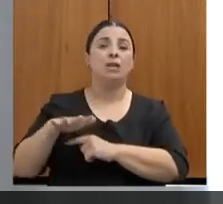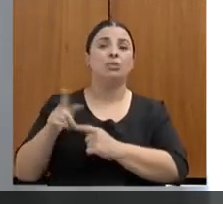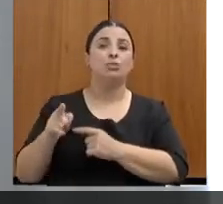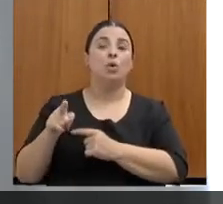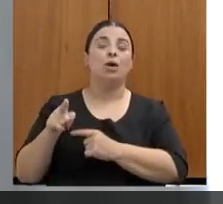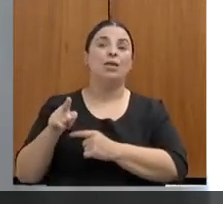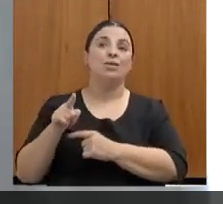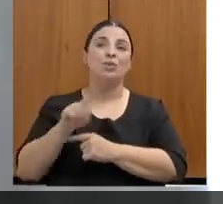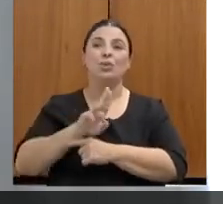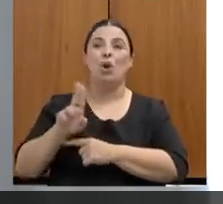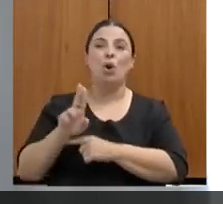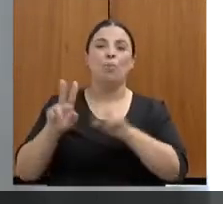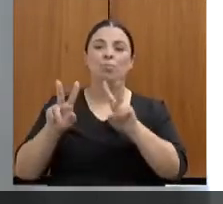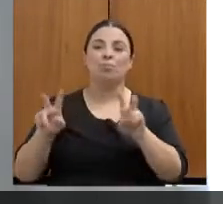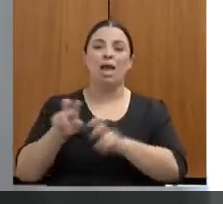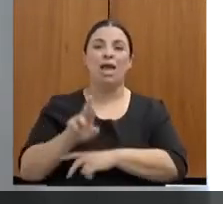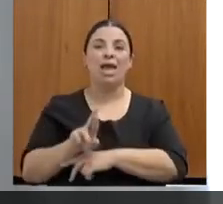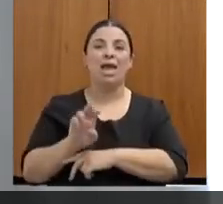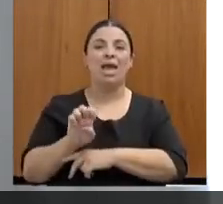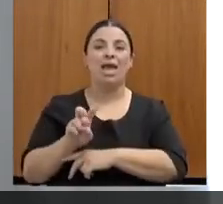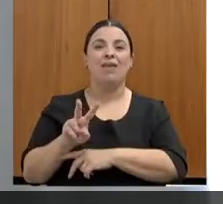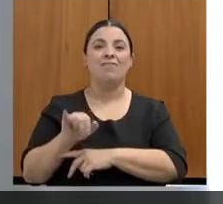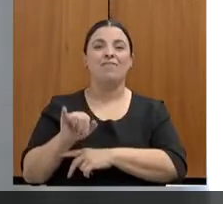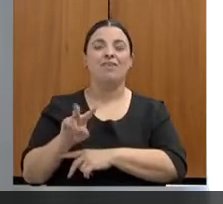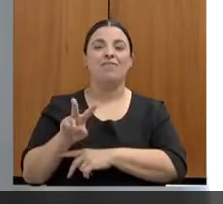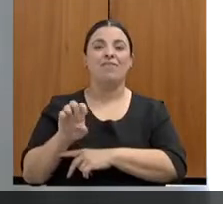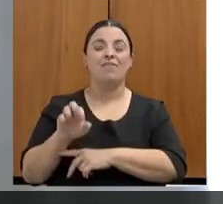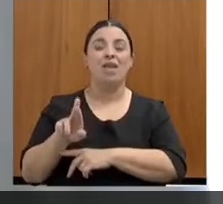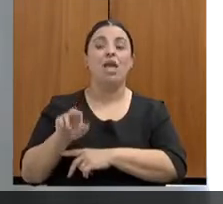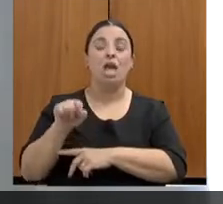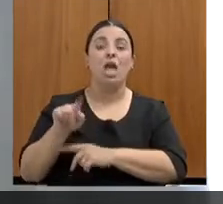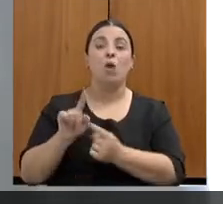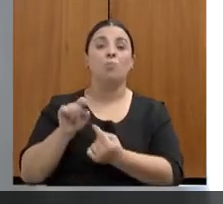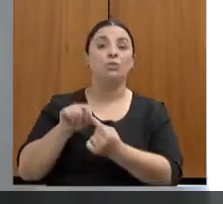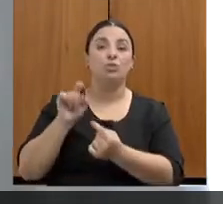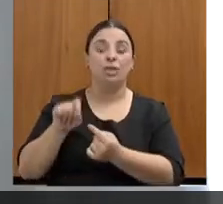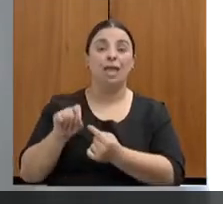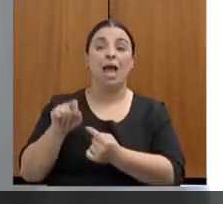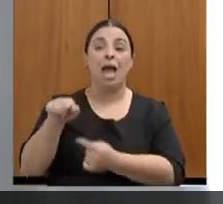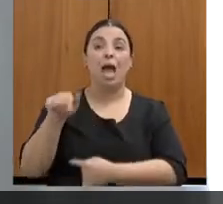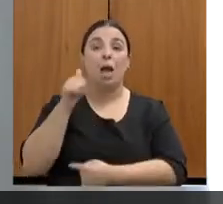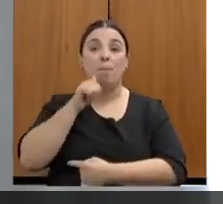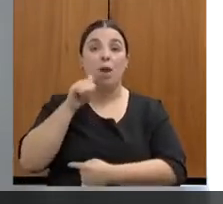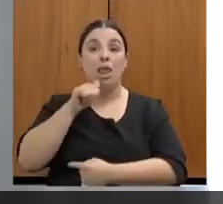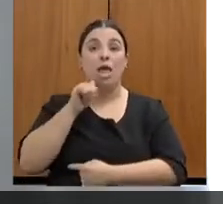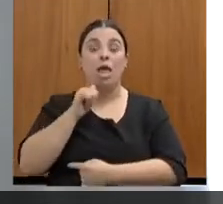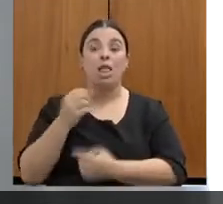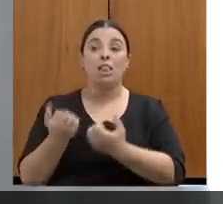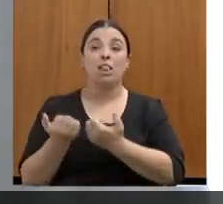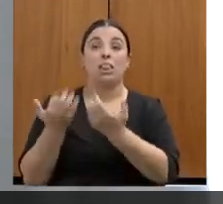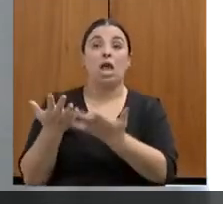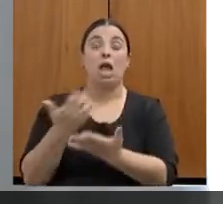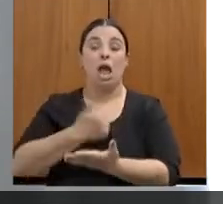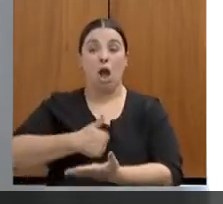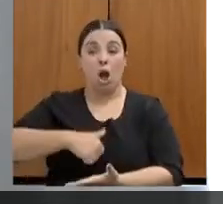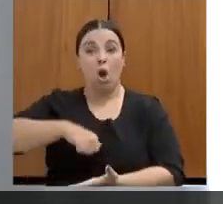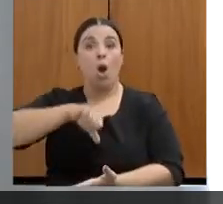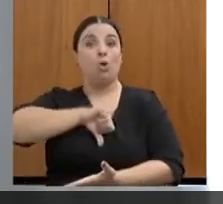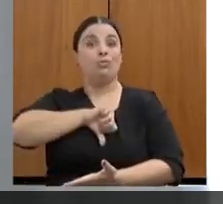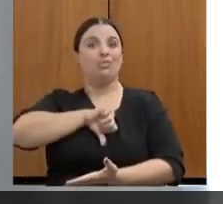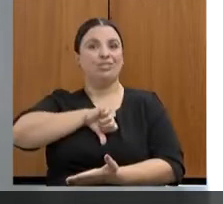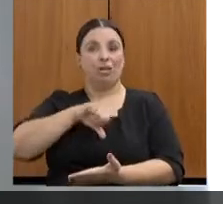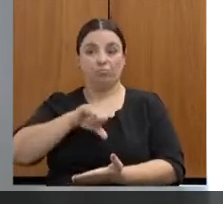a delegacia. Então, ele foi criado com inspiração em um seriado em que a mulher,